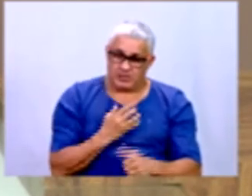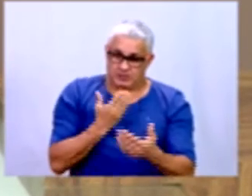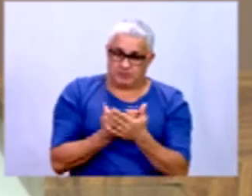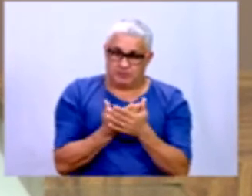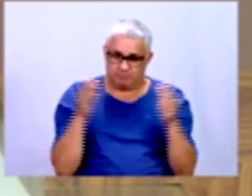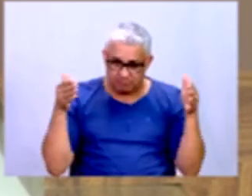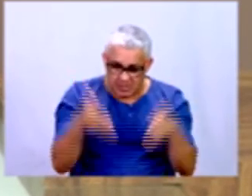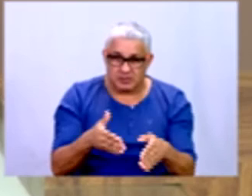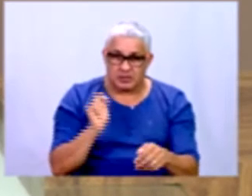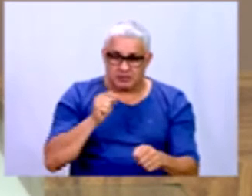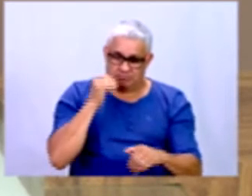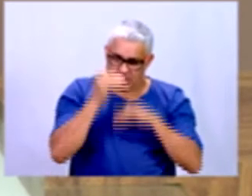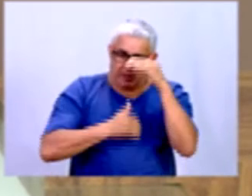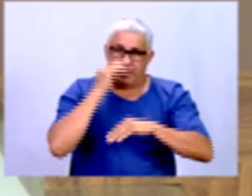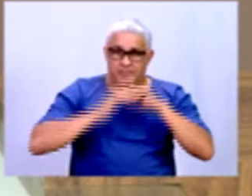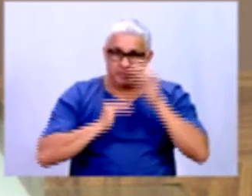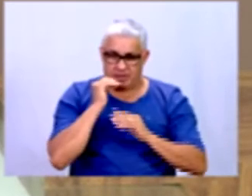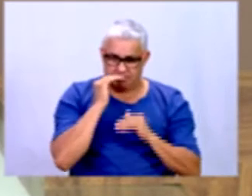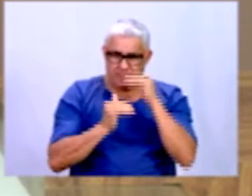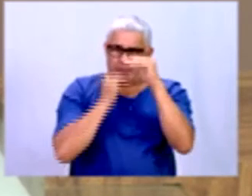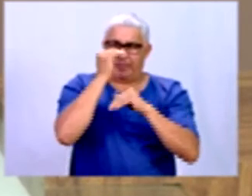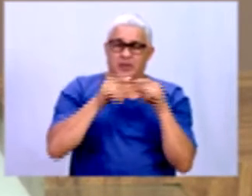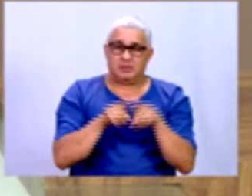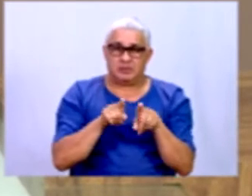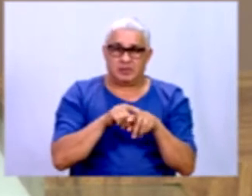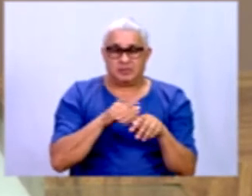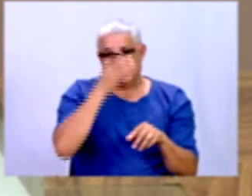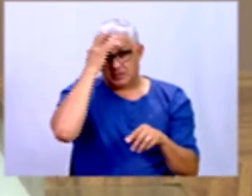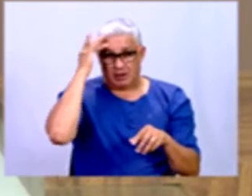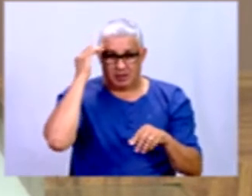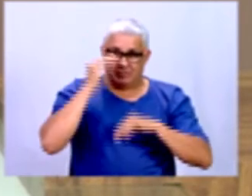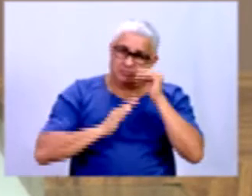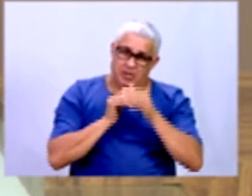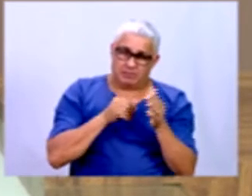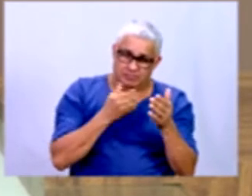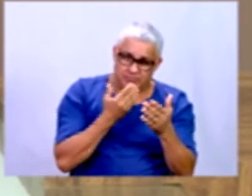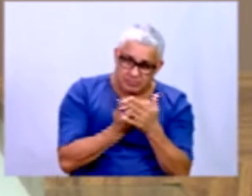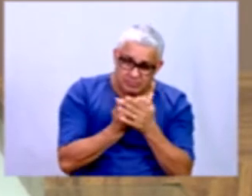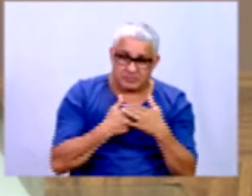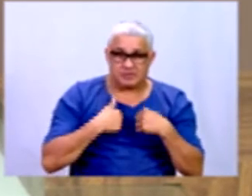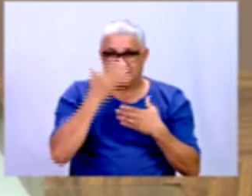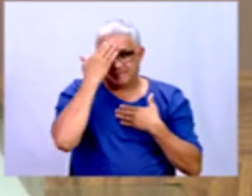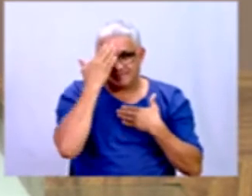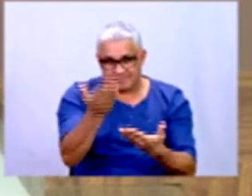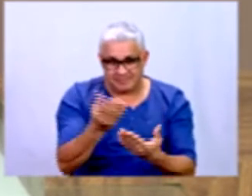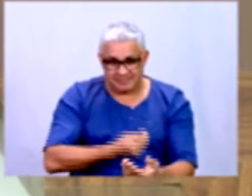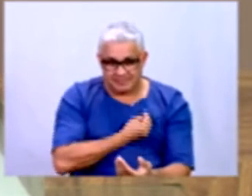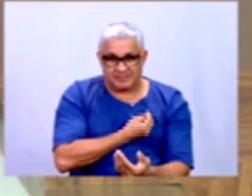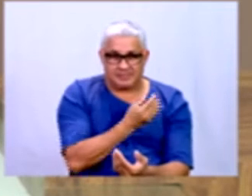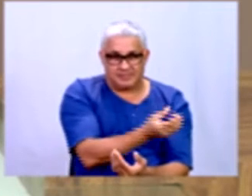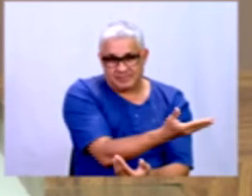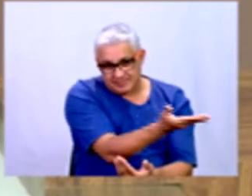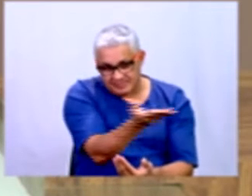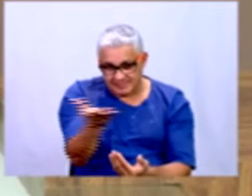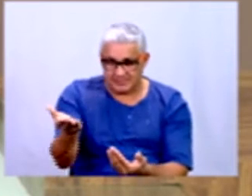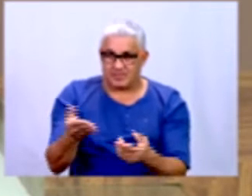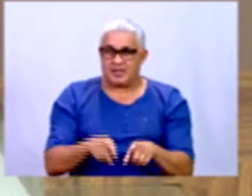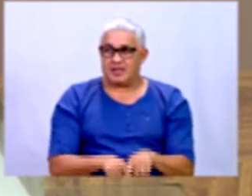tanto que você vai poder crescer profissionalmente e como estudioso também, tá? Então, assim, gostaria de agradecer a presença de vocês, né?